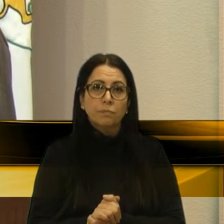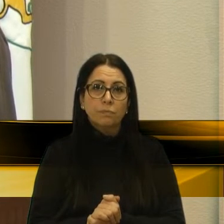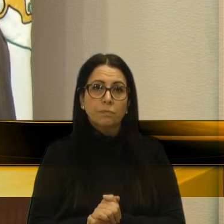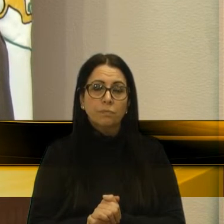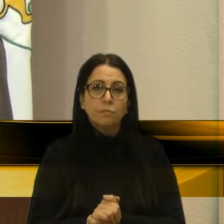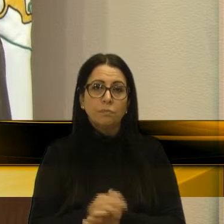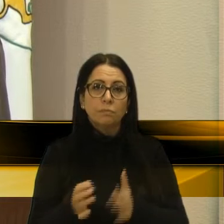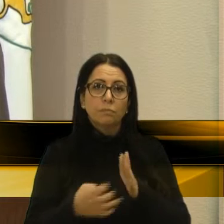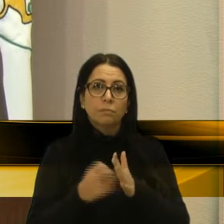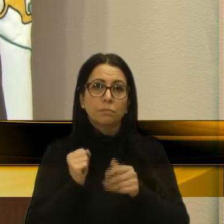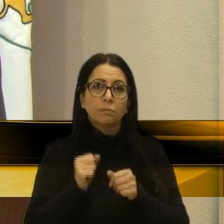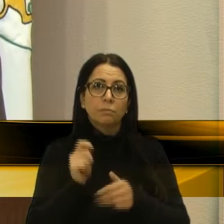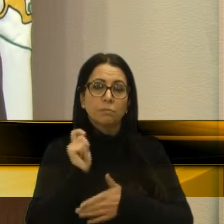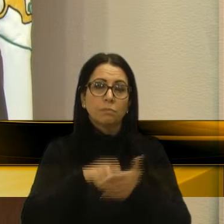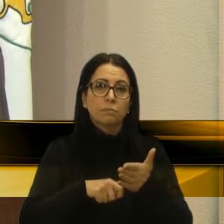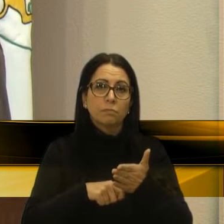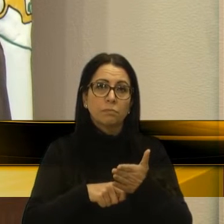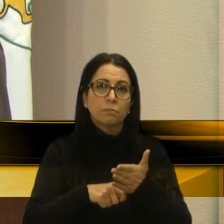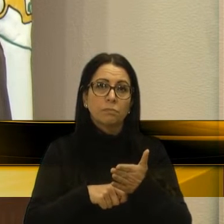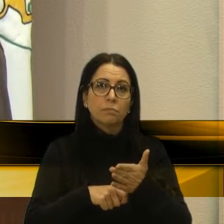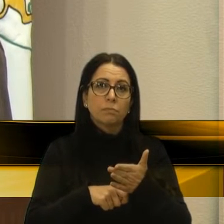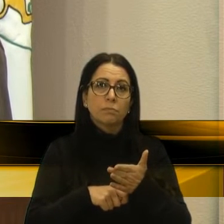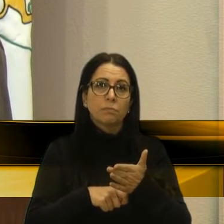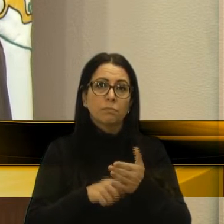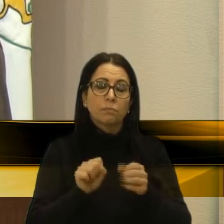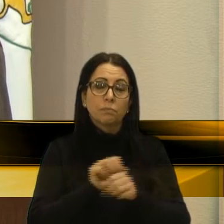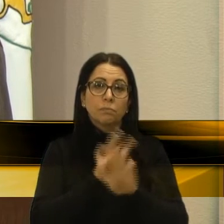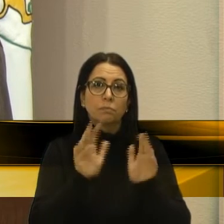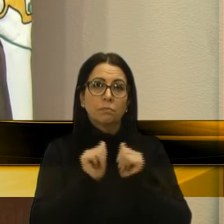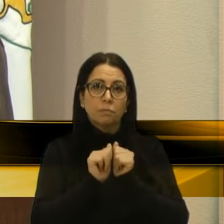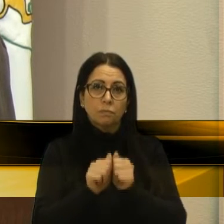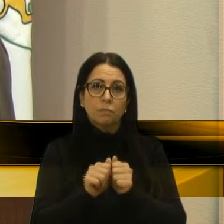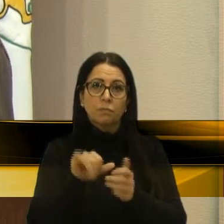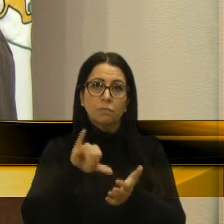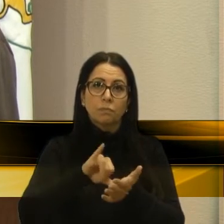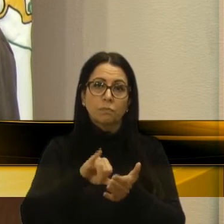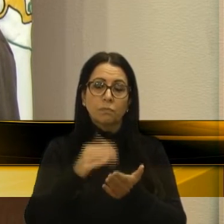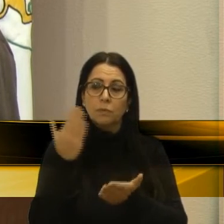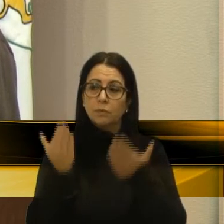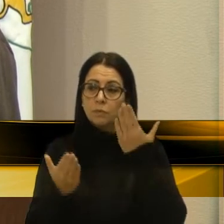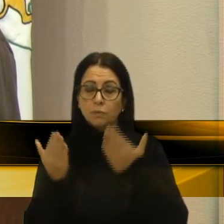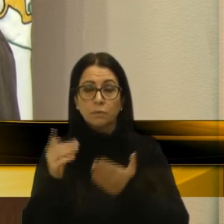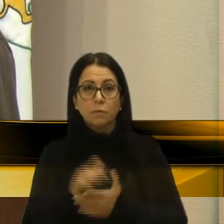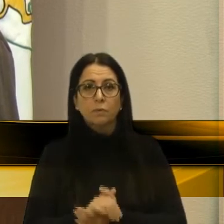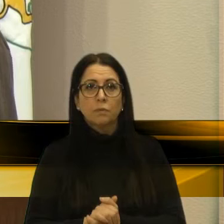empresa ainda poderá protocolar, novos colegas, esclarecimento junto à central de licitações.